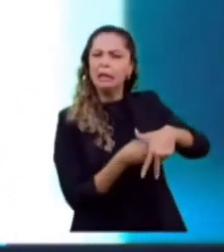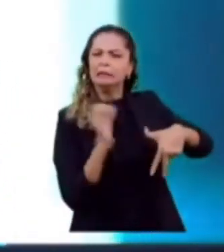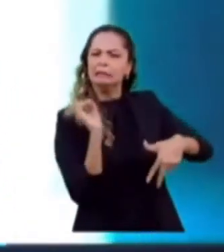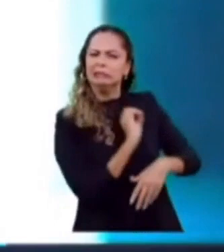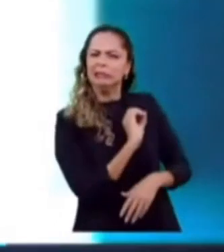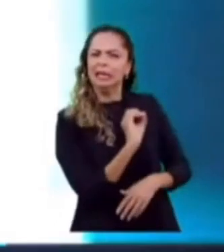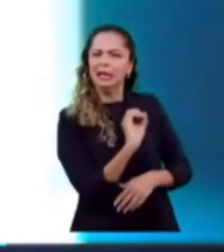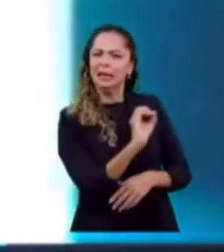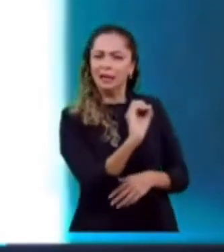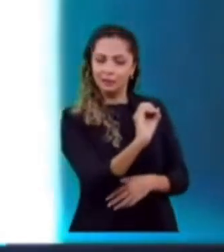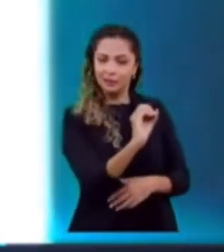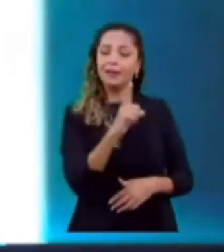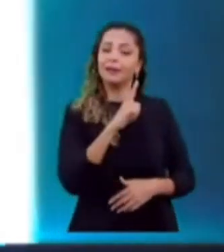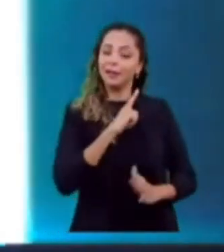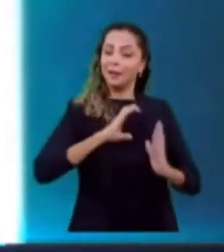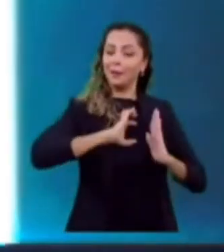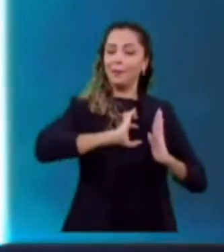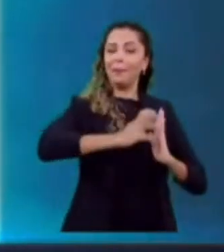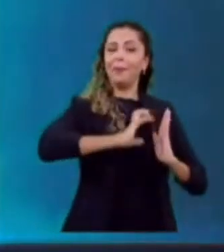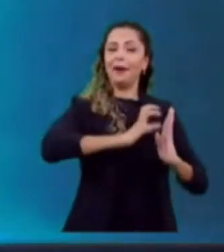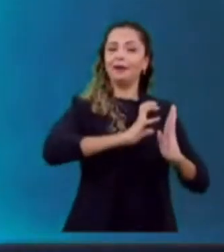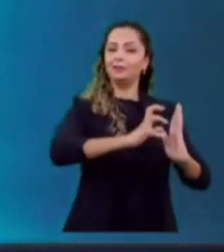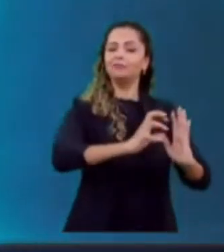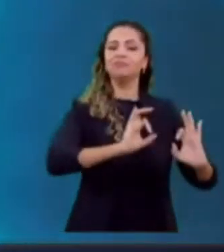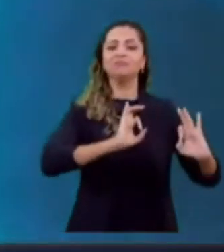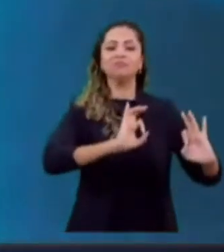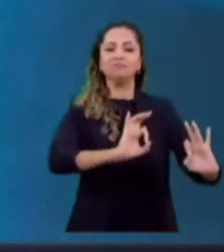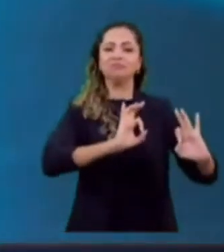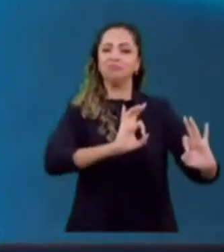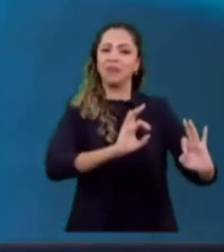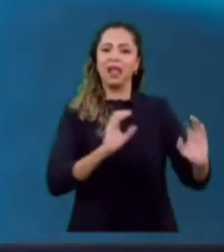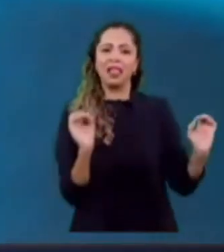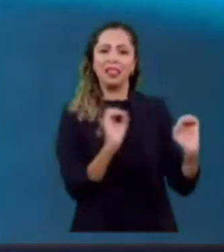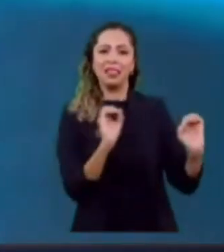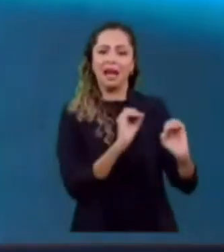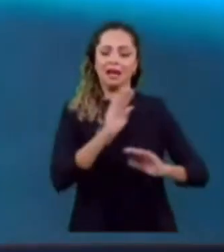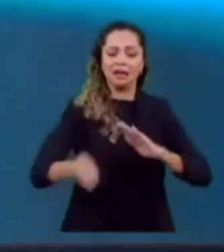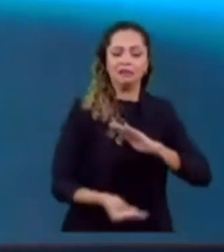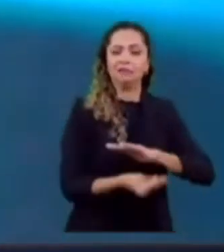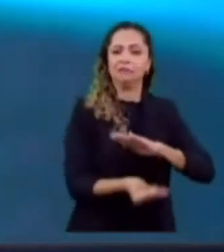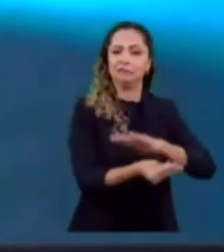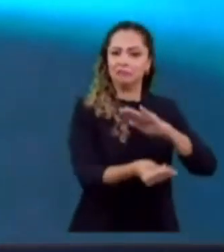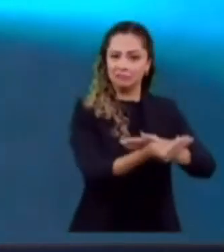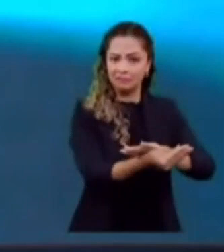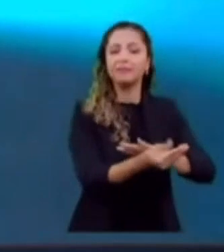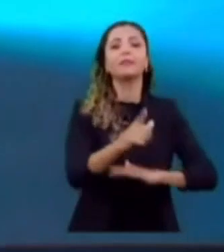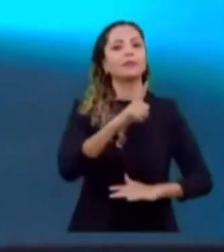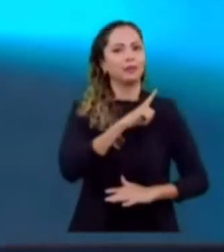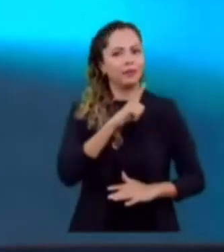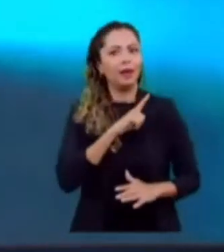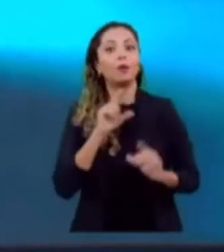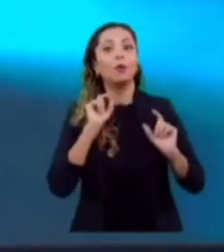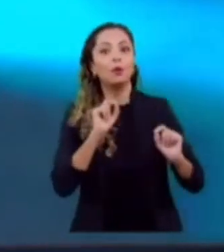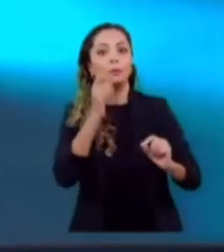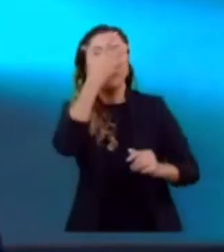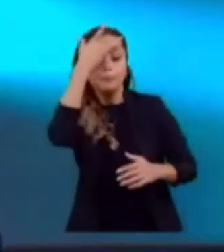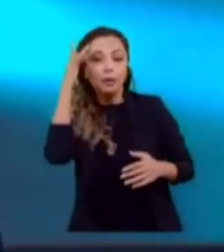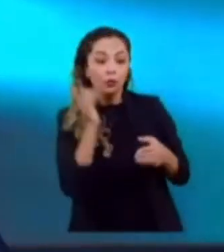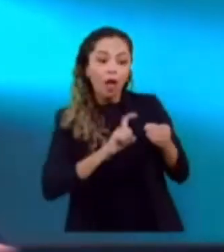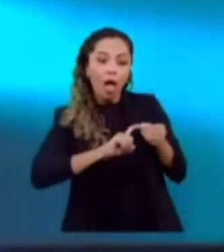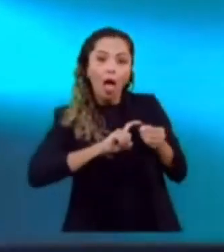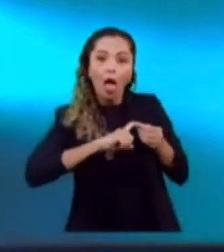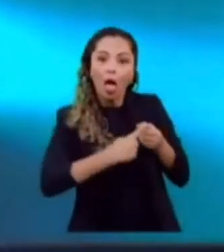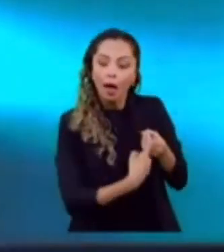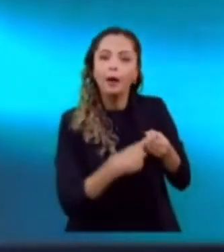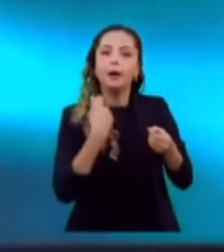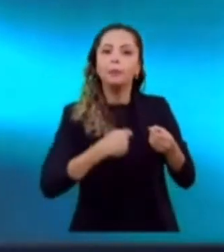pessoas. Mais do que um partido que mandatários ser escândalo de corrupção, um partido que os seus filiados precisam ser ficha limpa. Nenhum